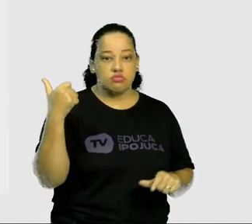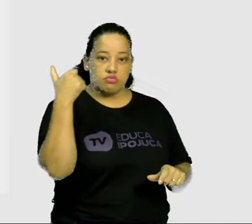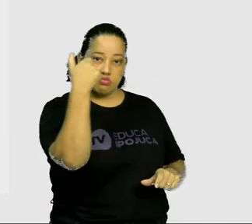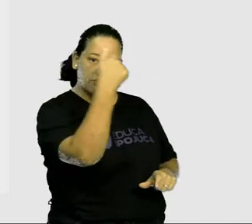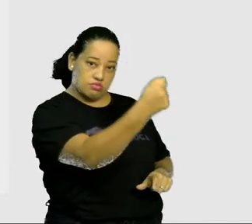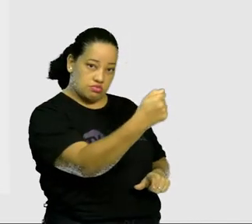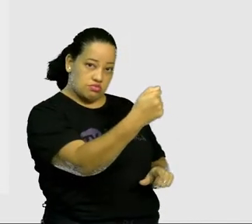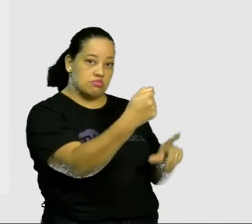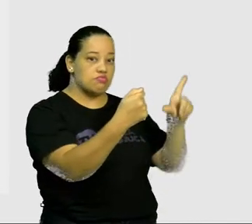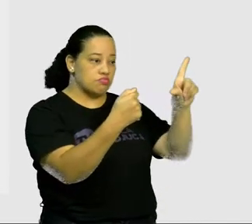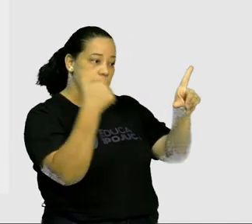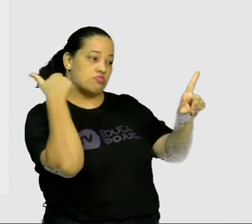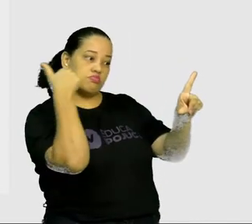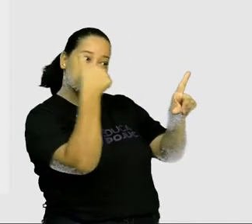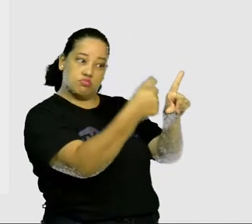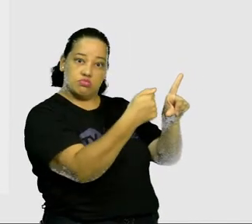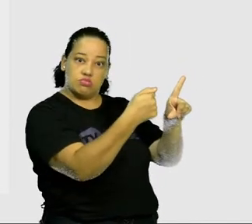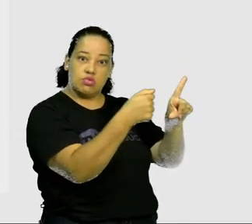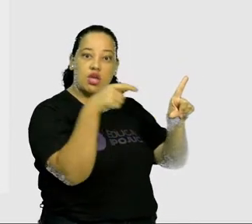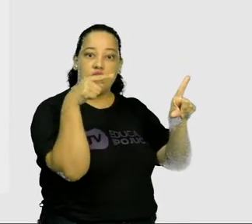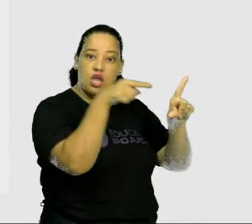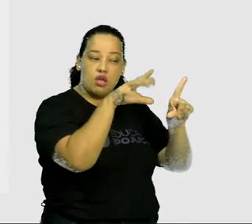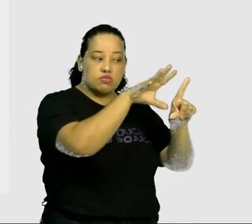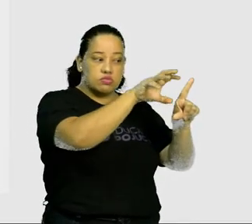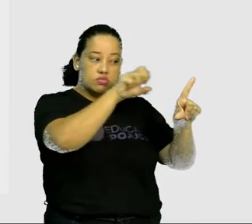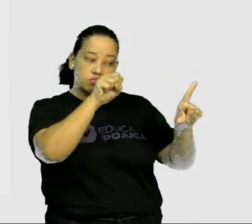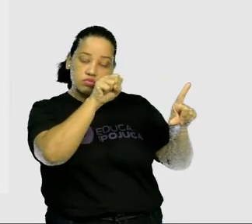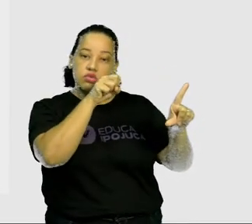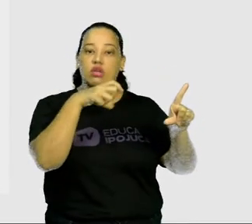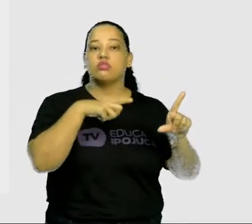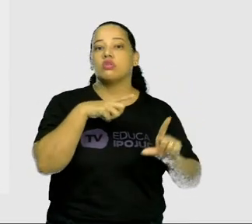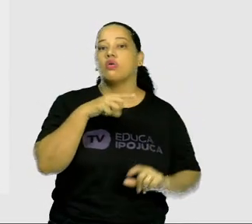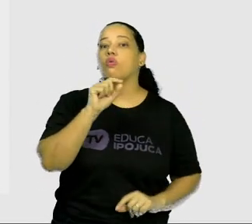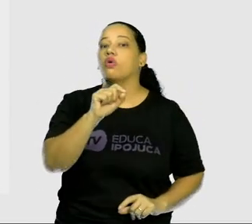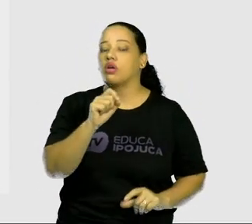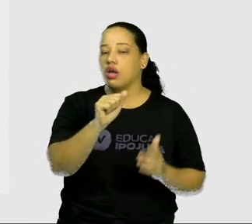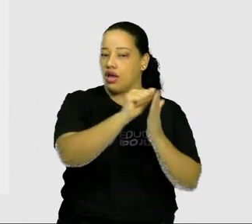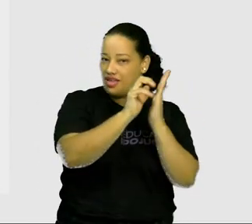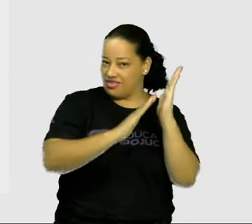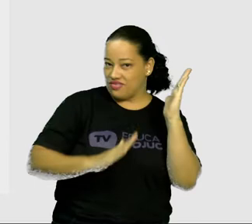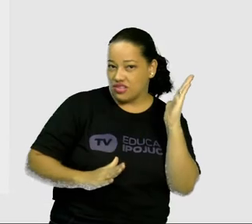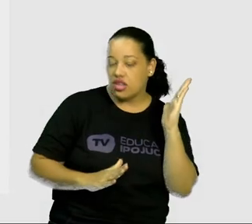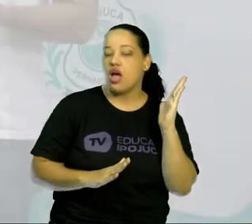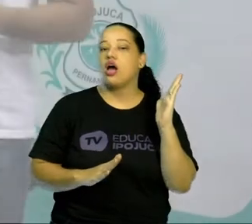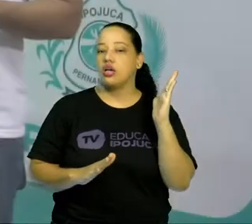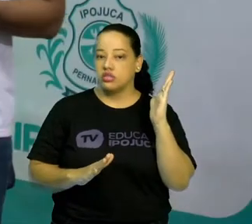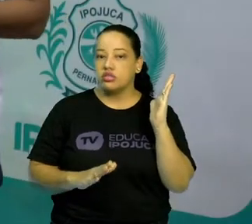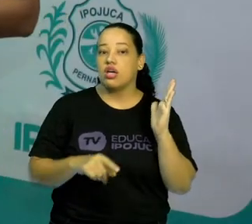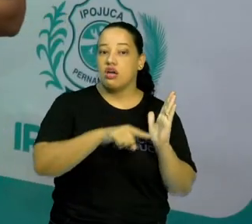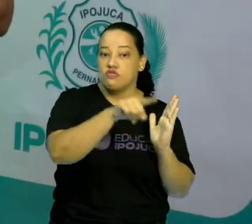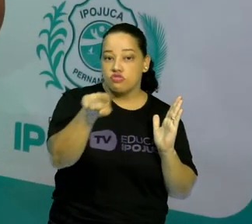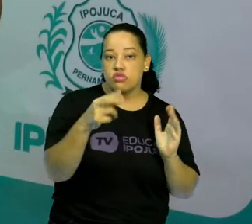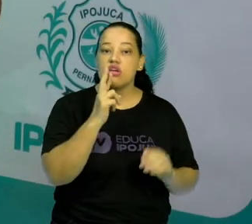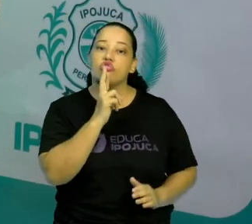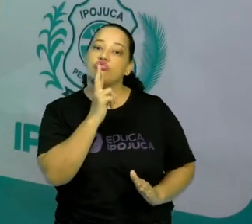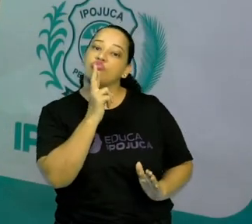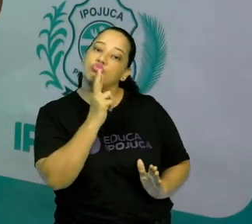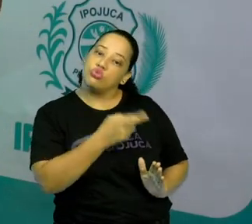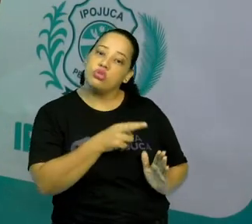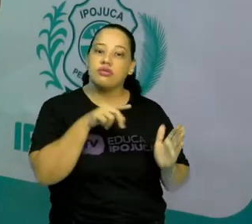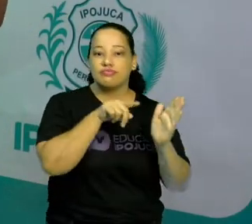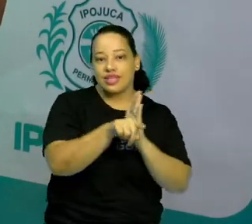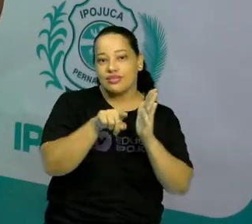Ele vai direcionar vocês para a atividade, para o exercício, e lá vocês vão poder responder as